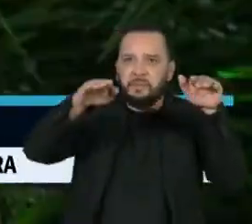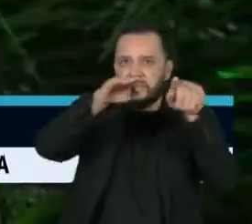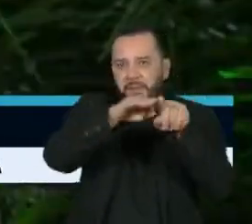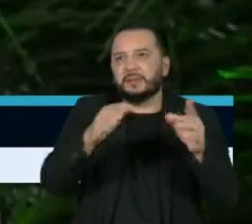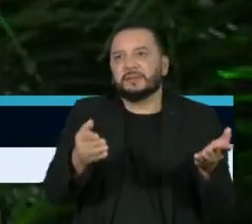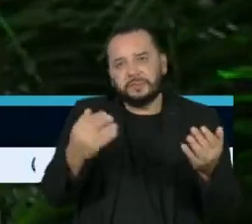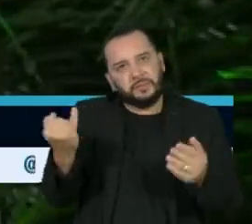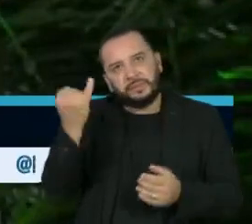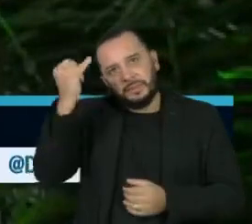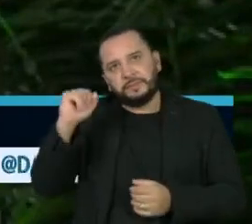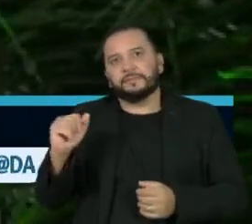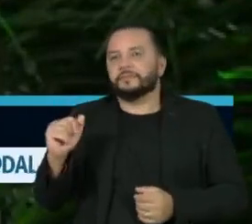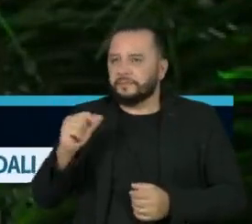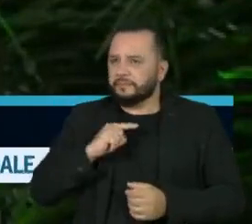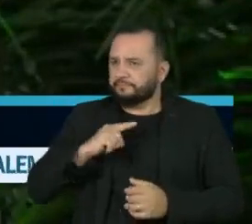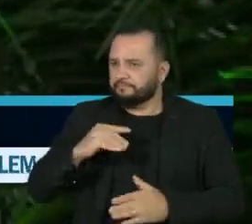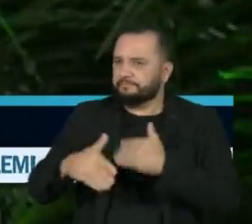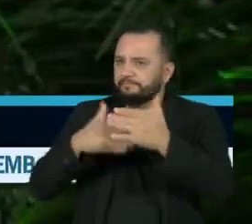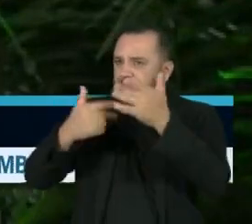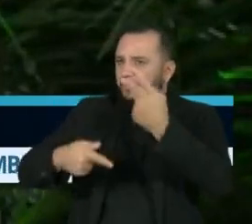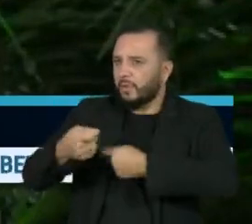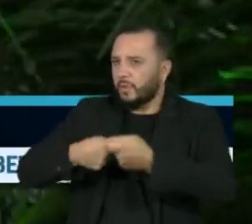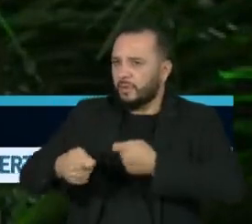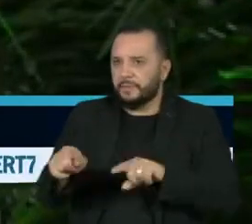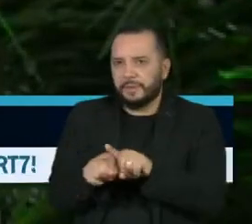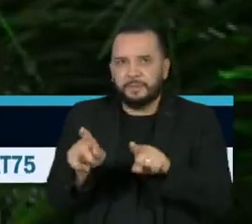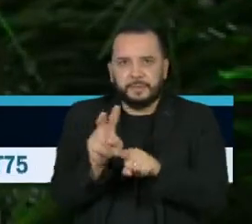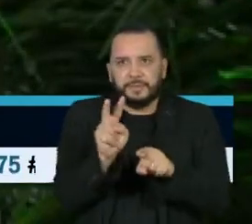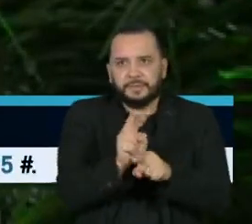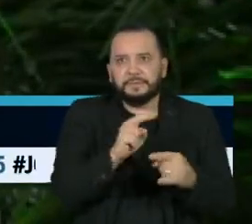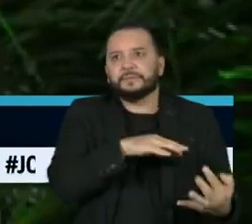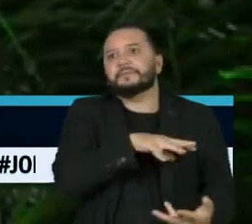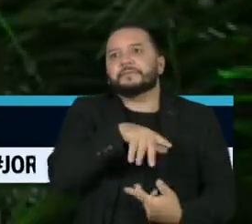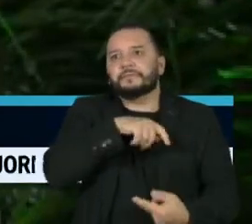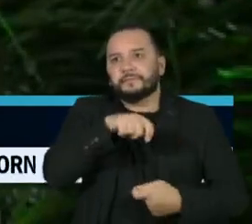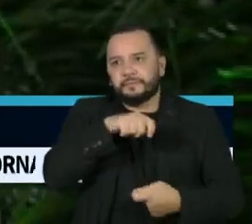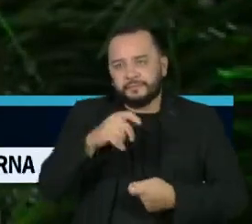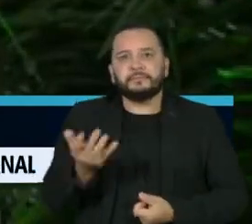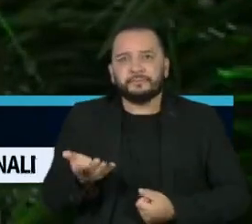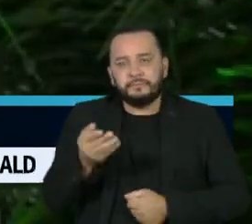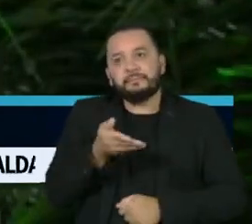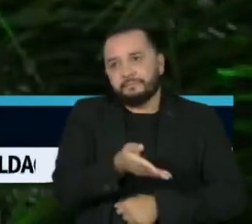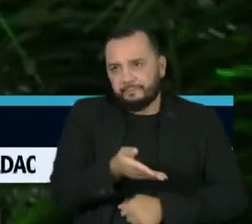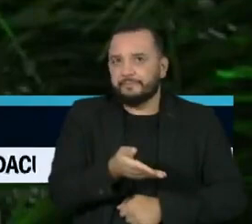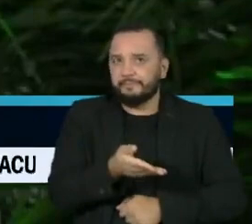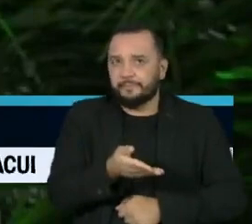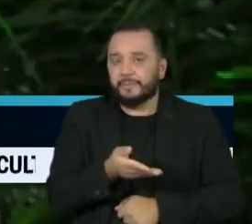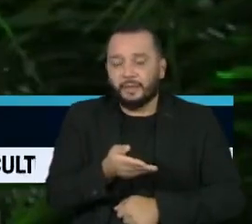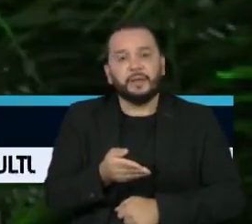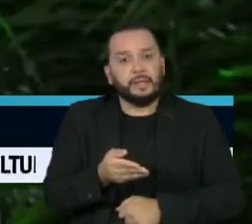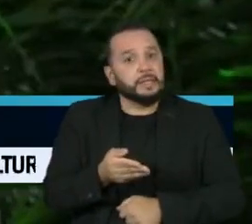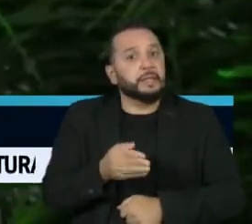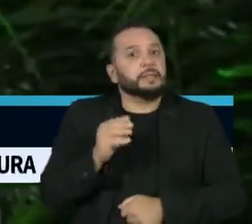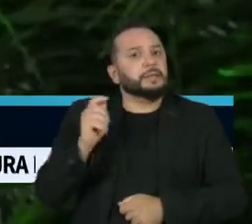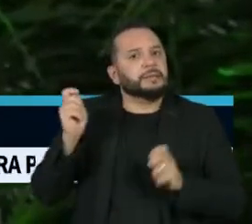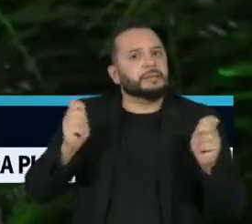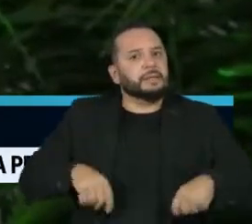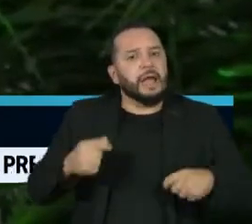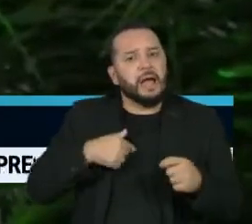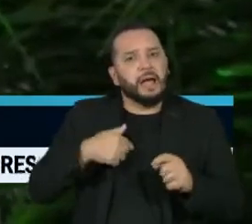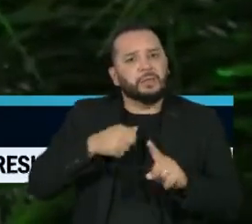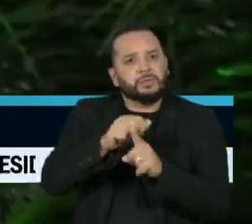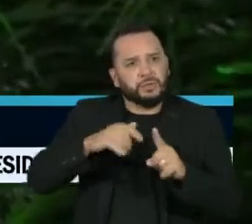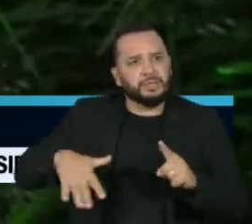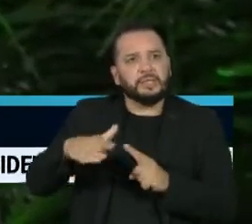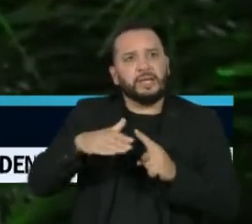equilíbrio entre desenvolvimento econômico e preservação ambiental só vai ser alcançado quando o mundo desenvolvido